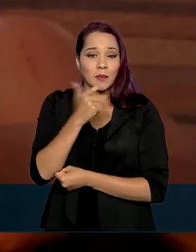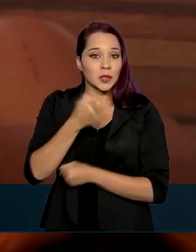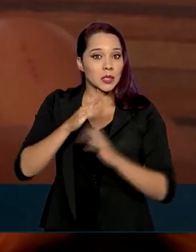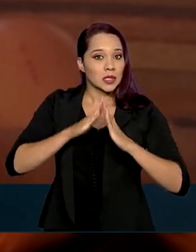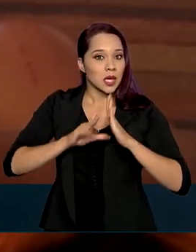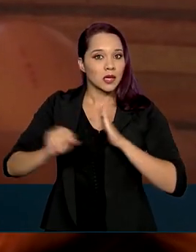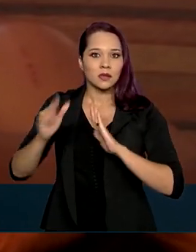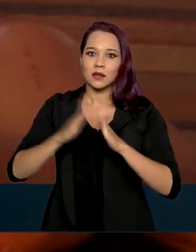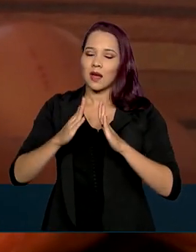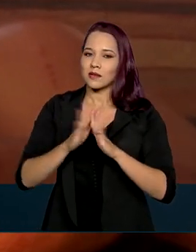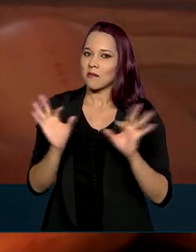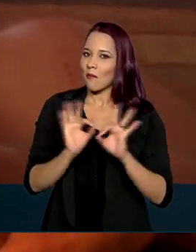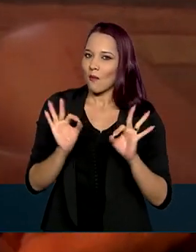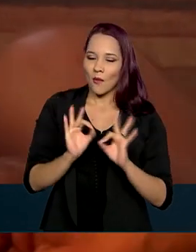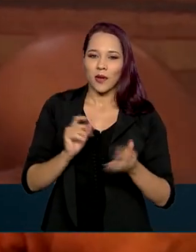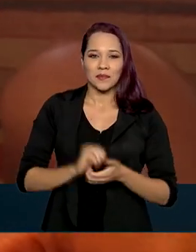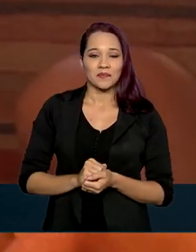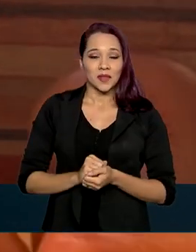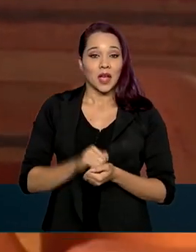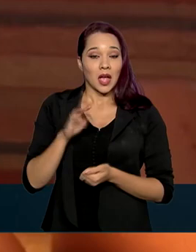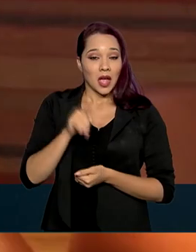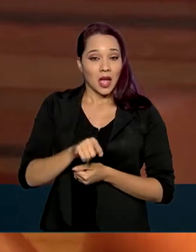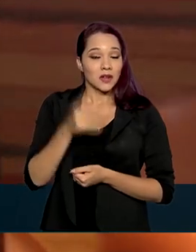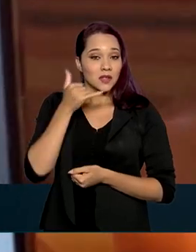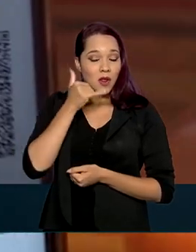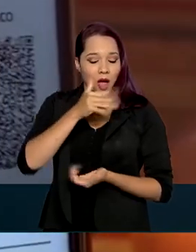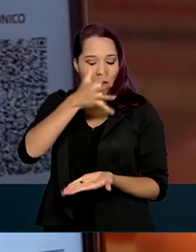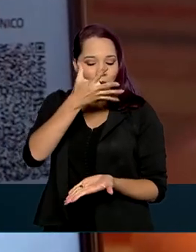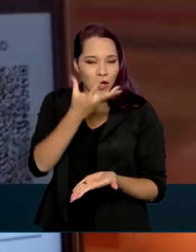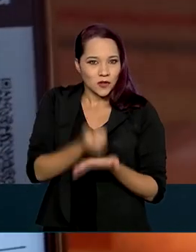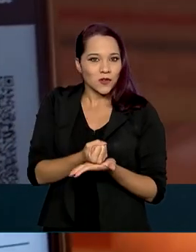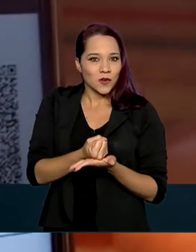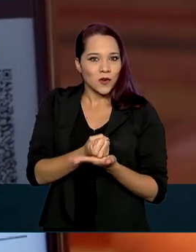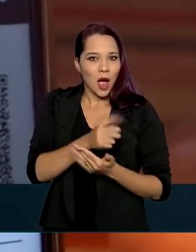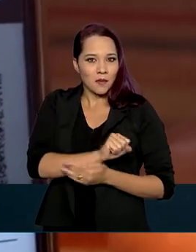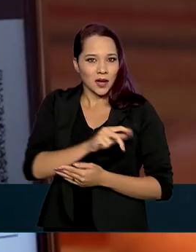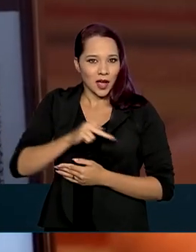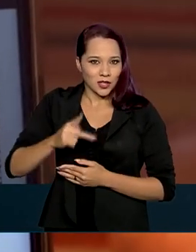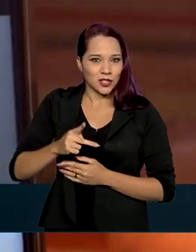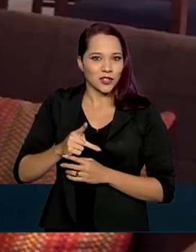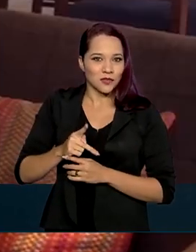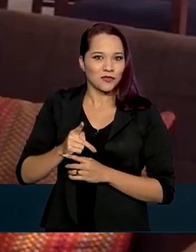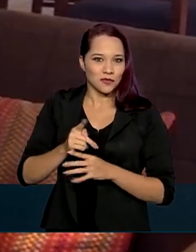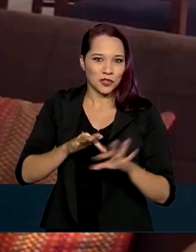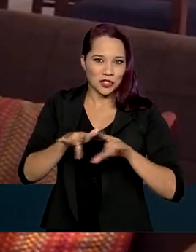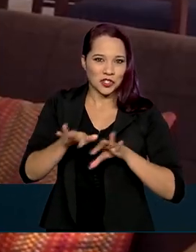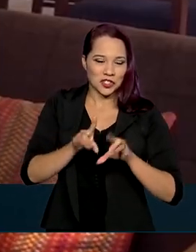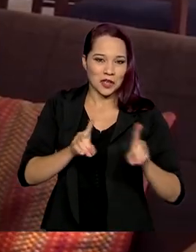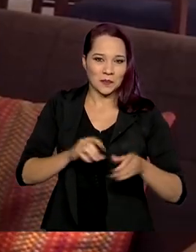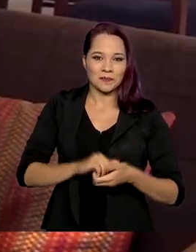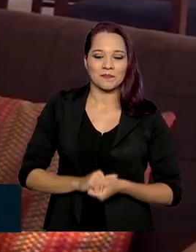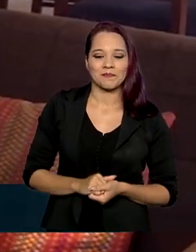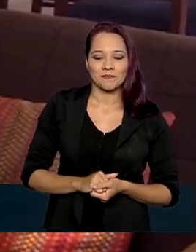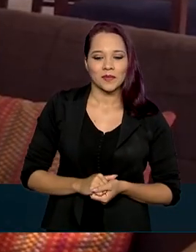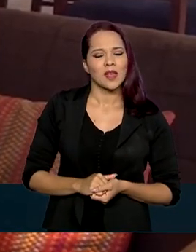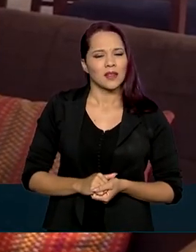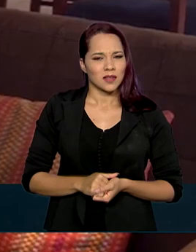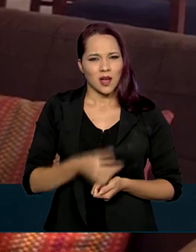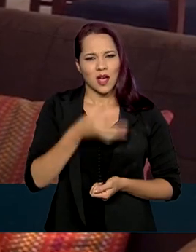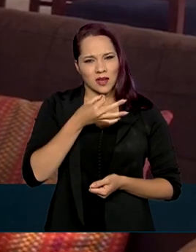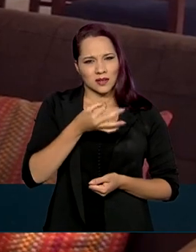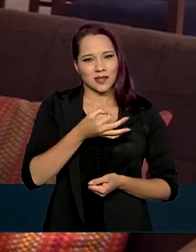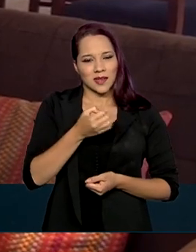de casa para resolver o problema. Baixou direto do aplicativo do Denatran a versão digital. Eu achei bem mais prático,